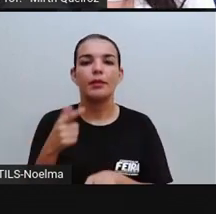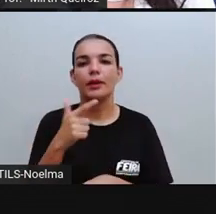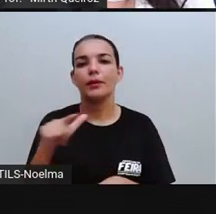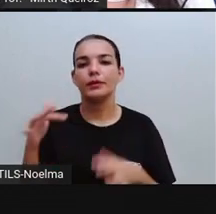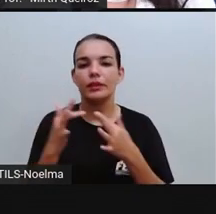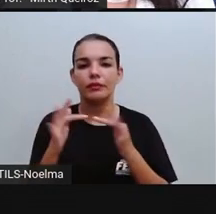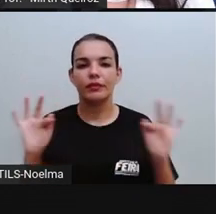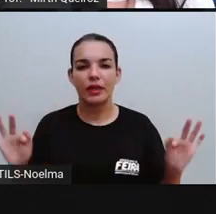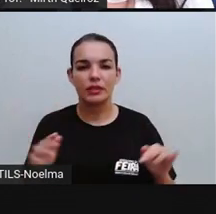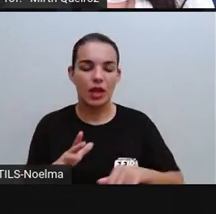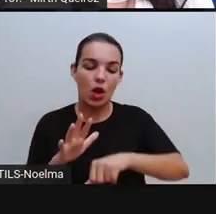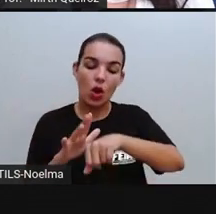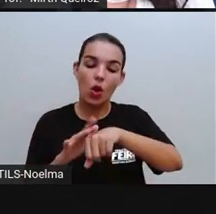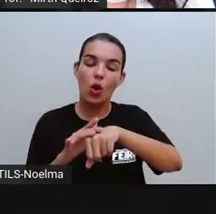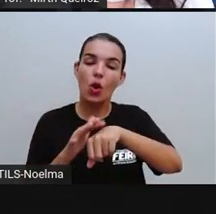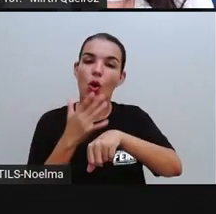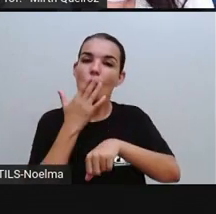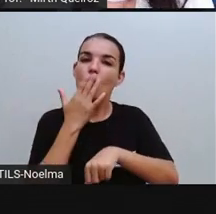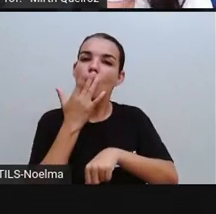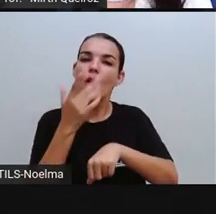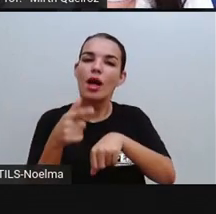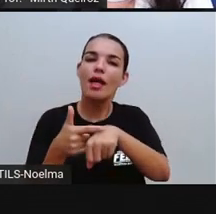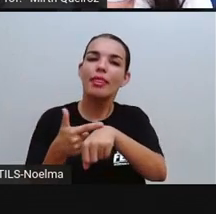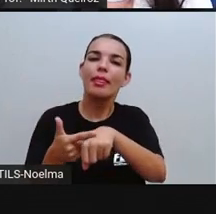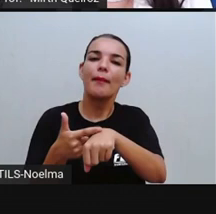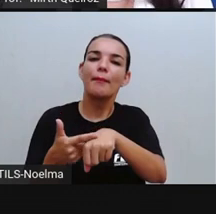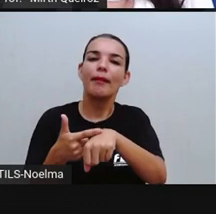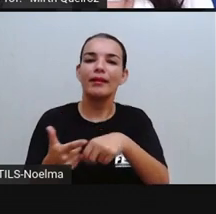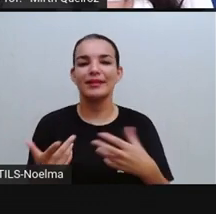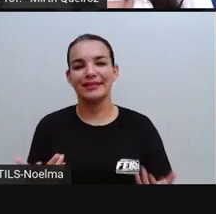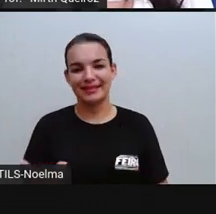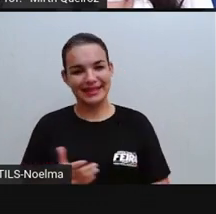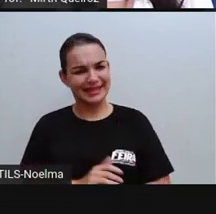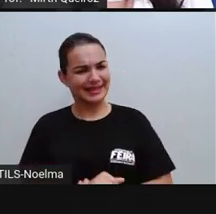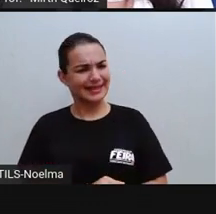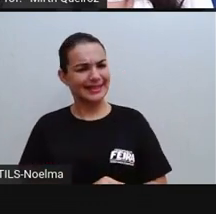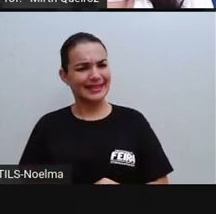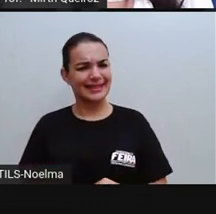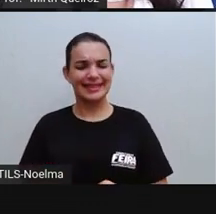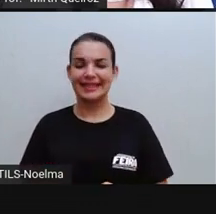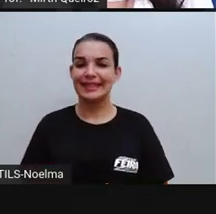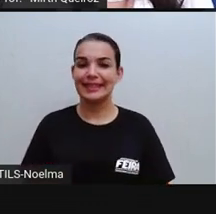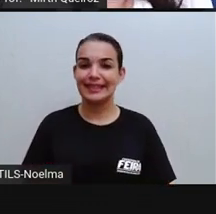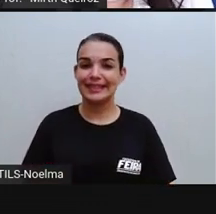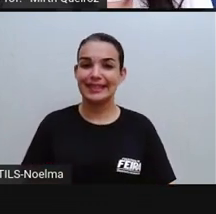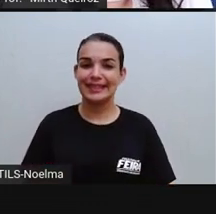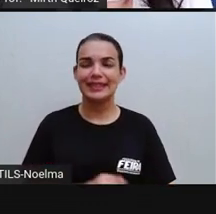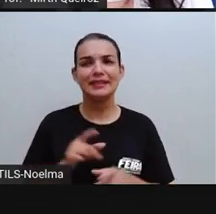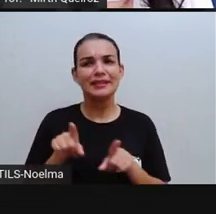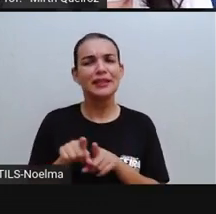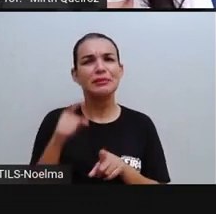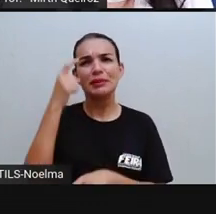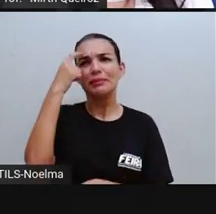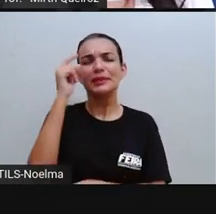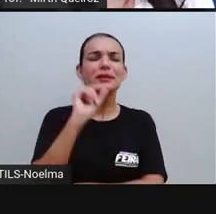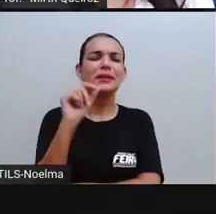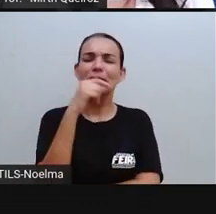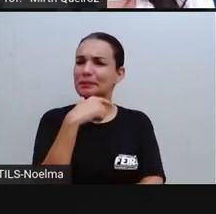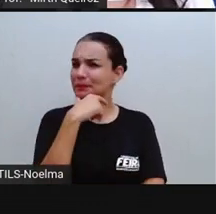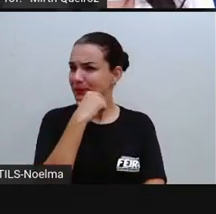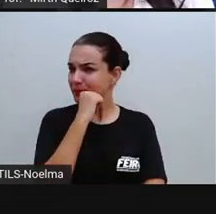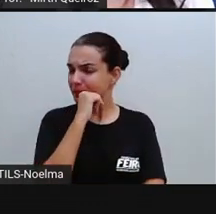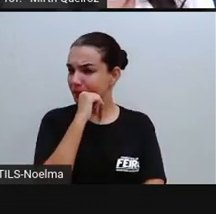Cor de pele é outra também expressão que a gente utiliza.